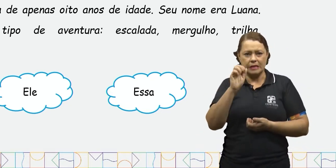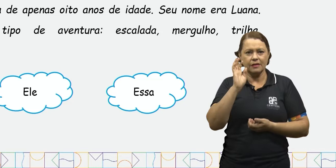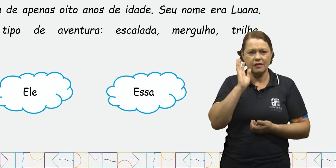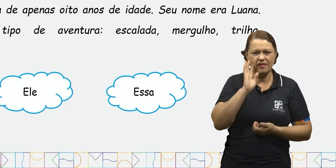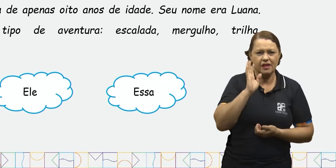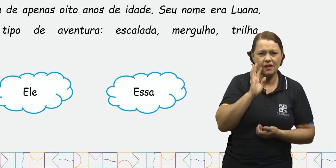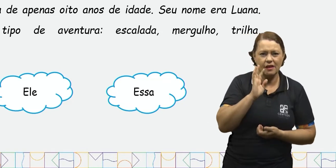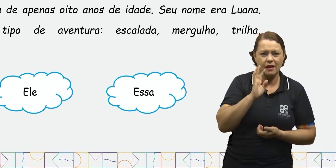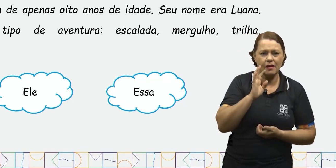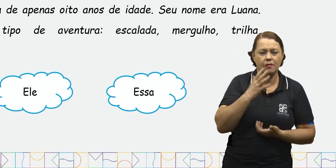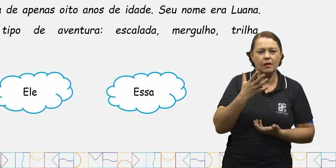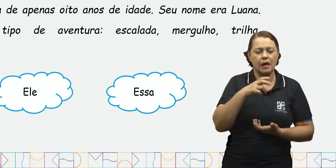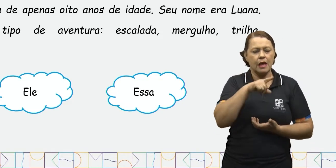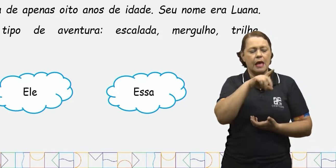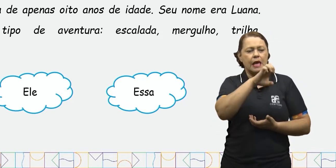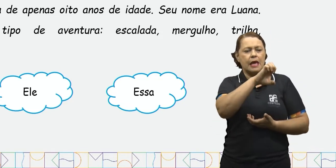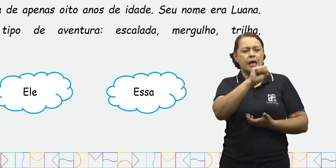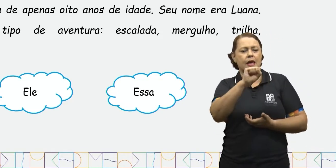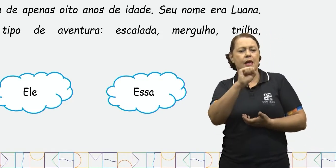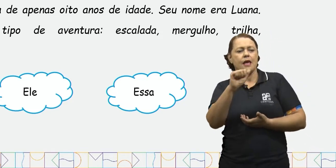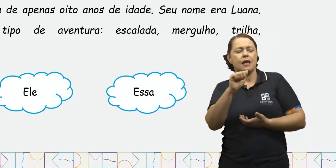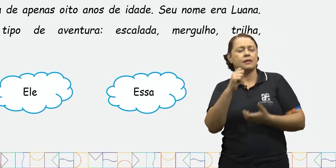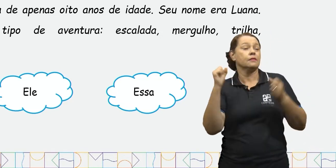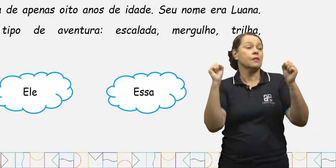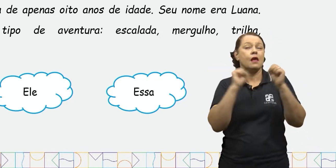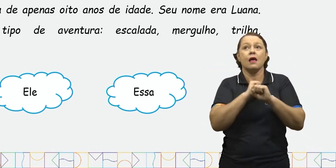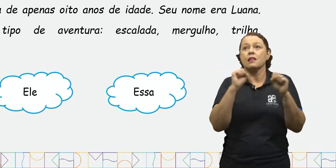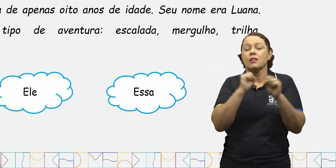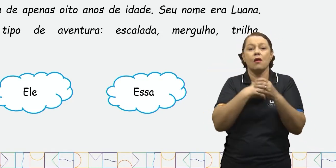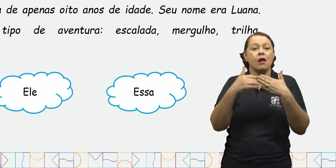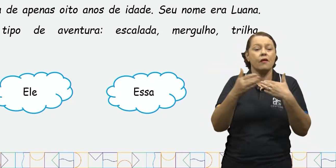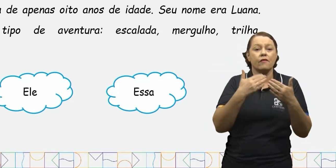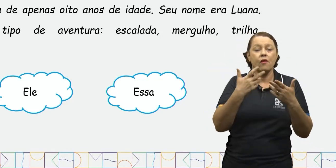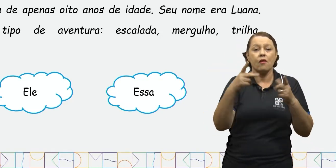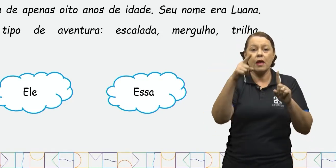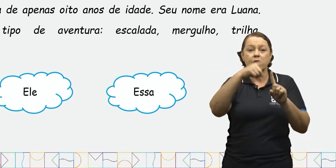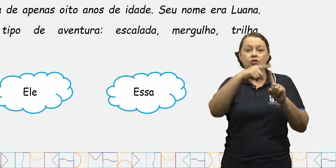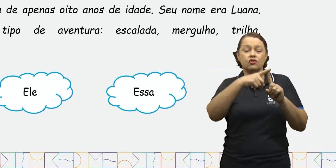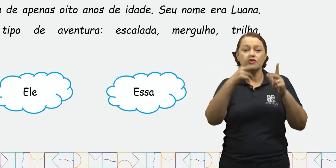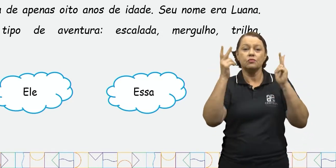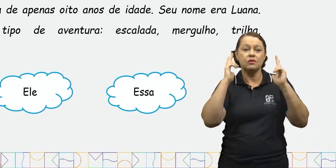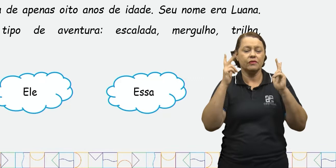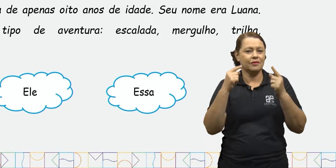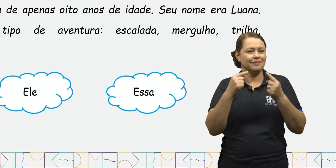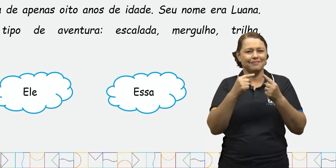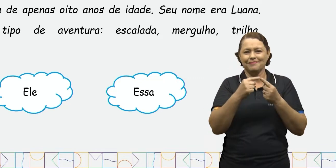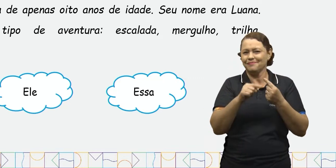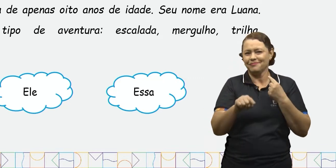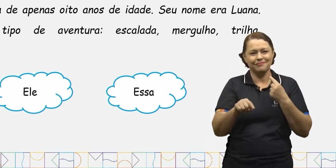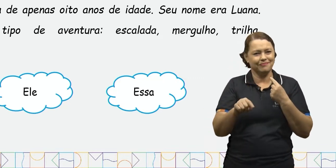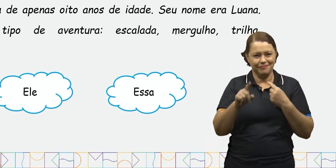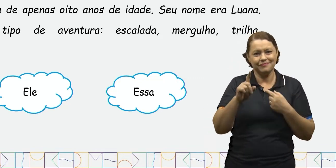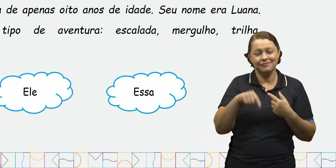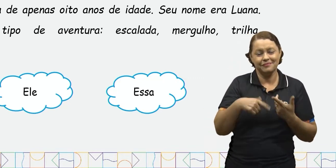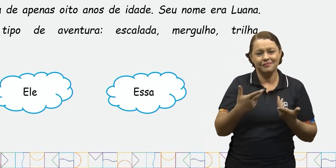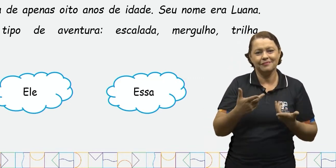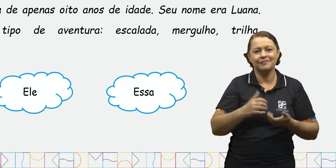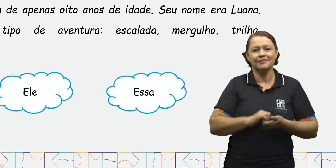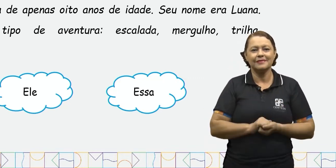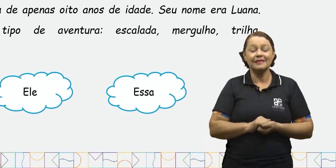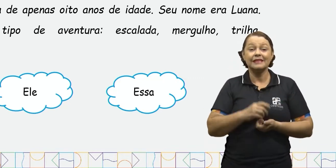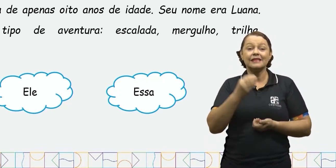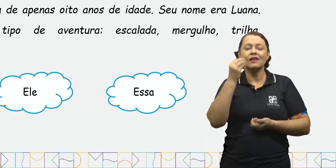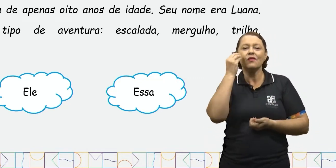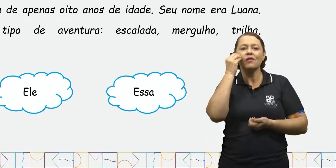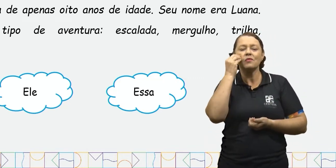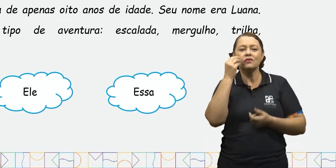Essa adorava todo tipo de aventura. Hum, parece que não encaixou, não é mesmo? Vamos tentar então com o pronome